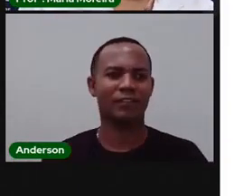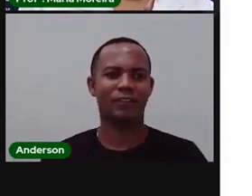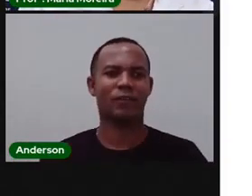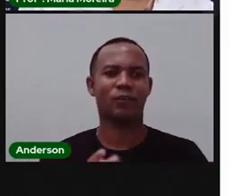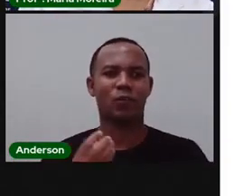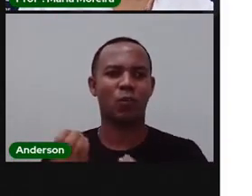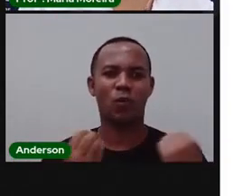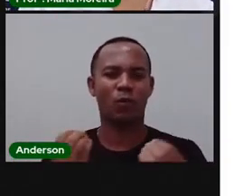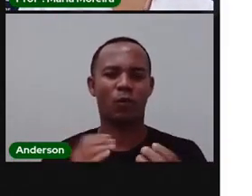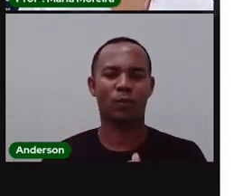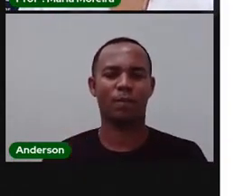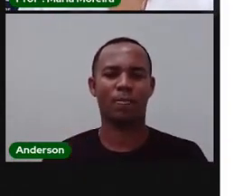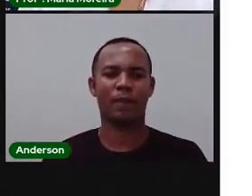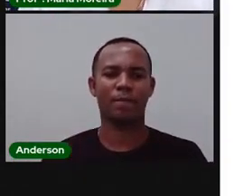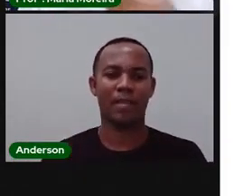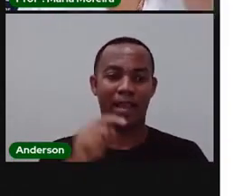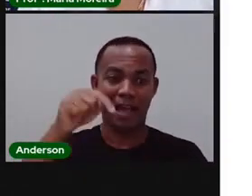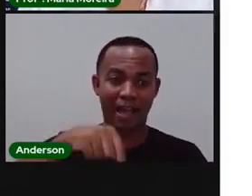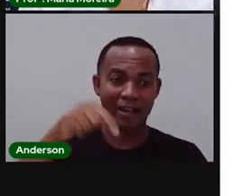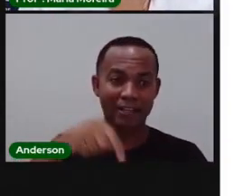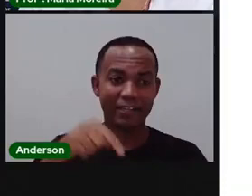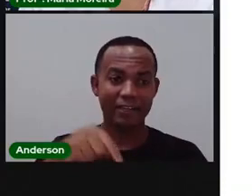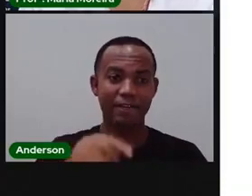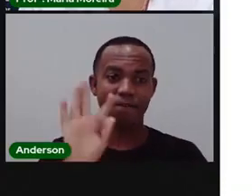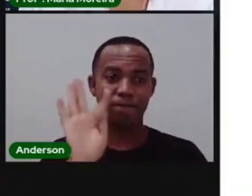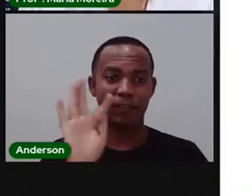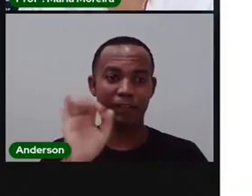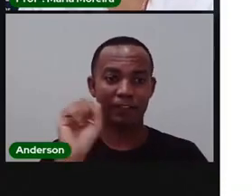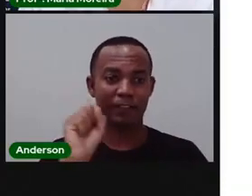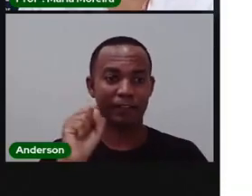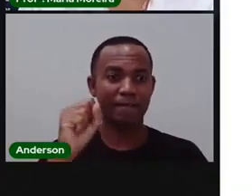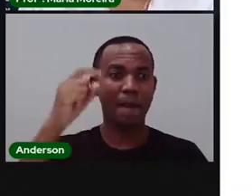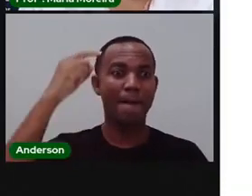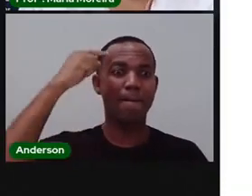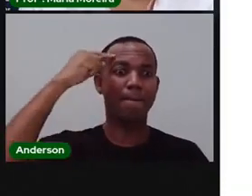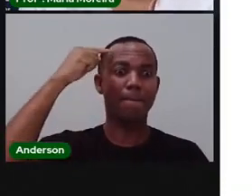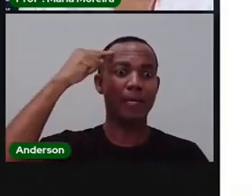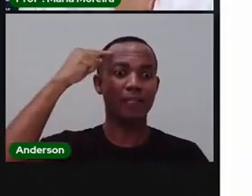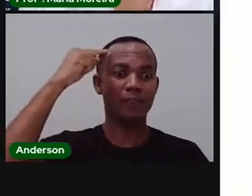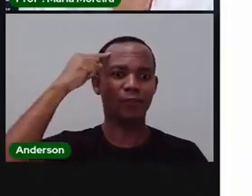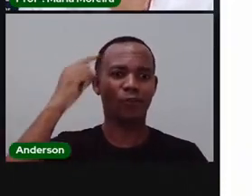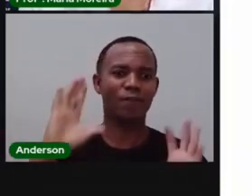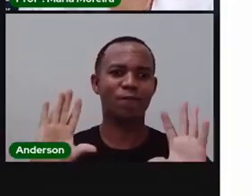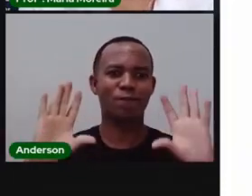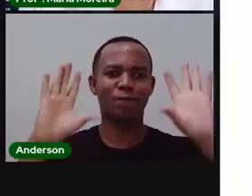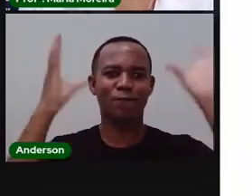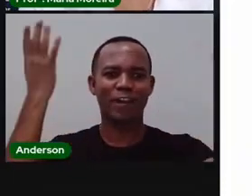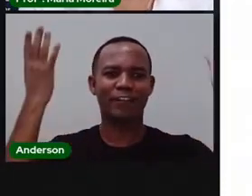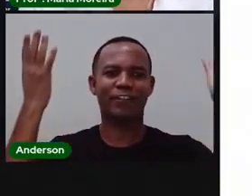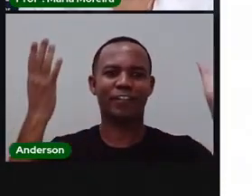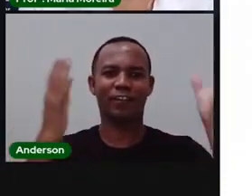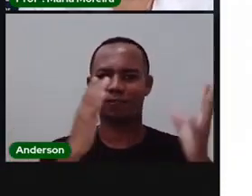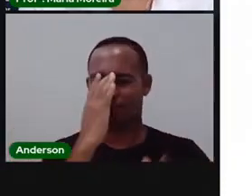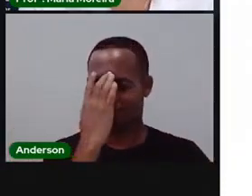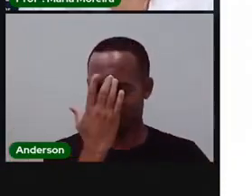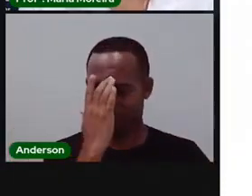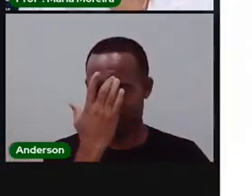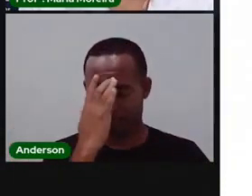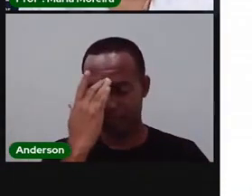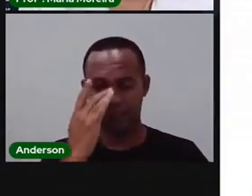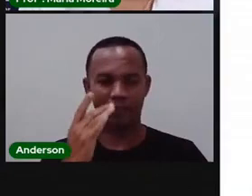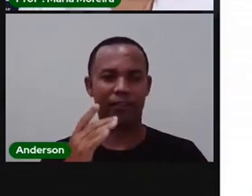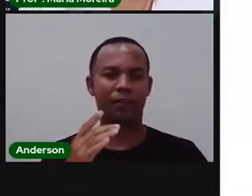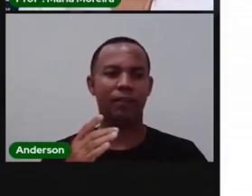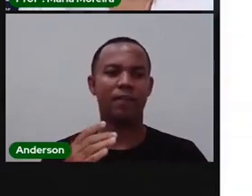como a primeira, mas porque Feira de Santana é porque teve essa ideia de fazer esse carnaval fora de época denominado micareta. é uma